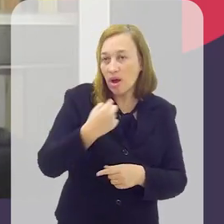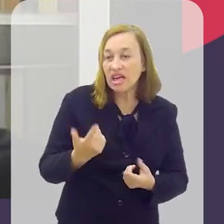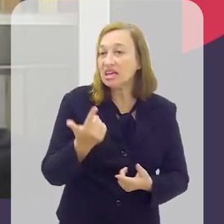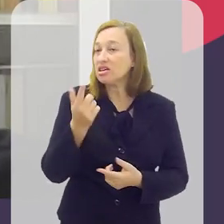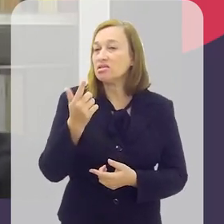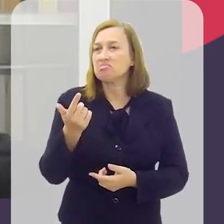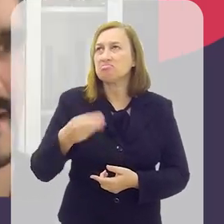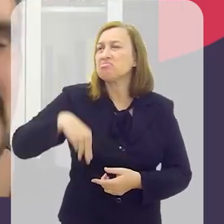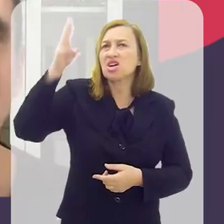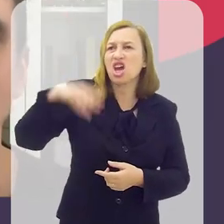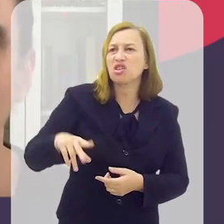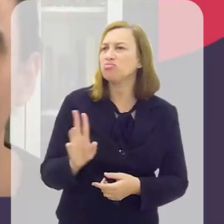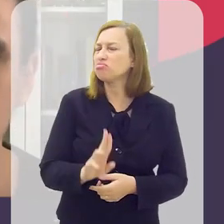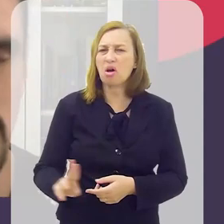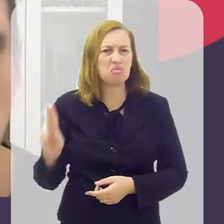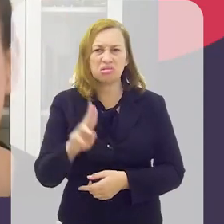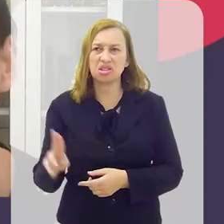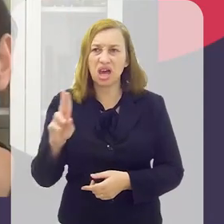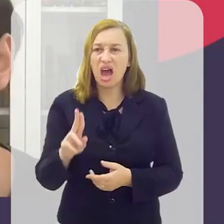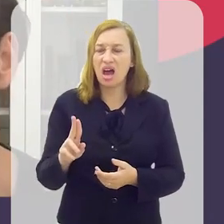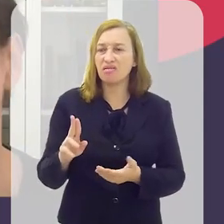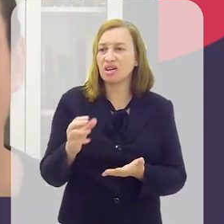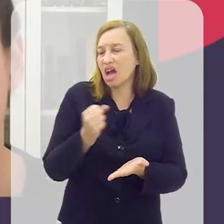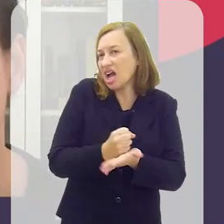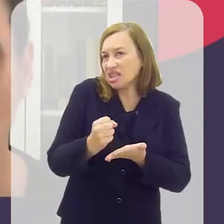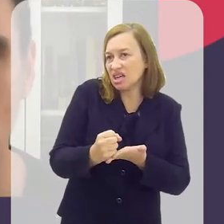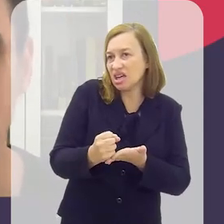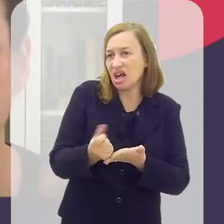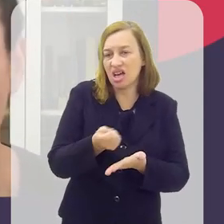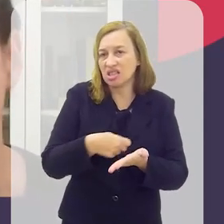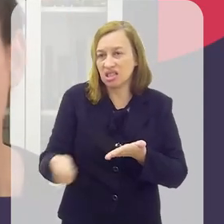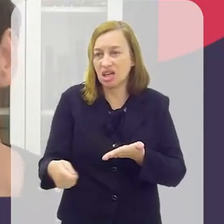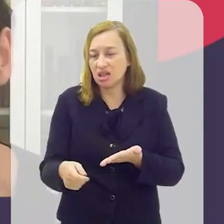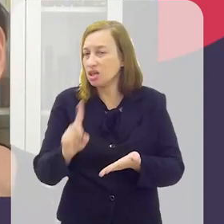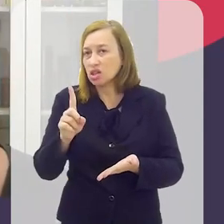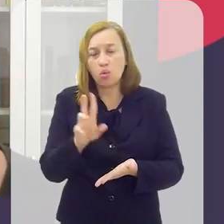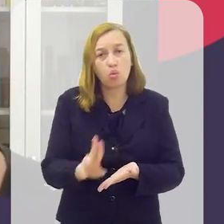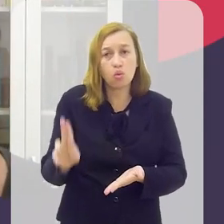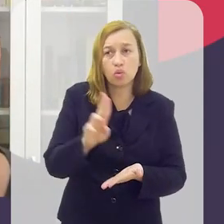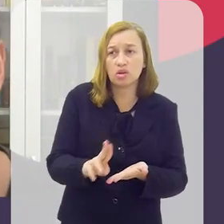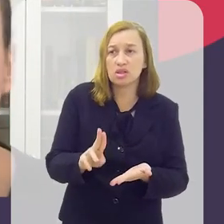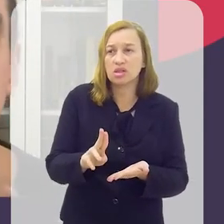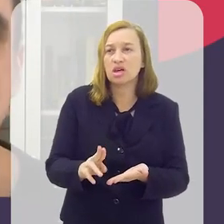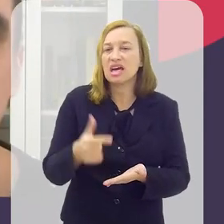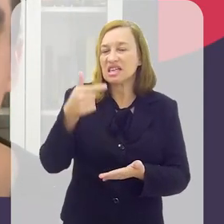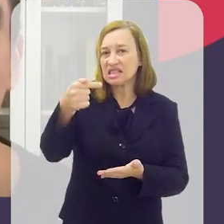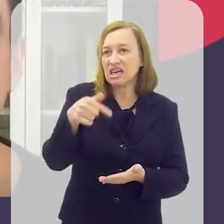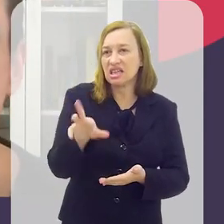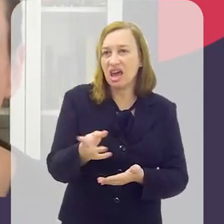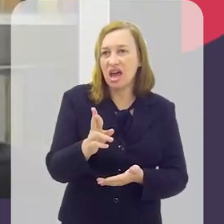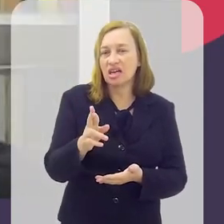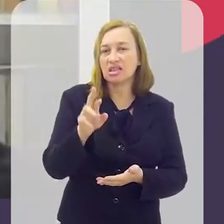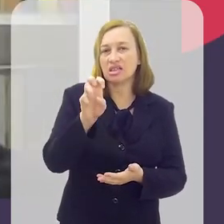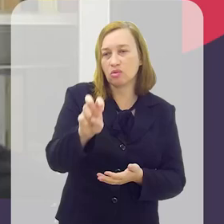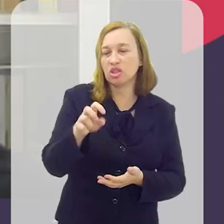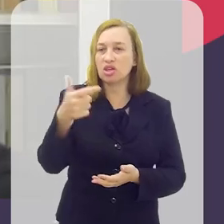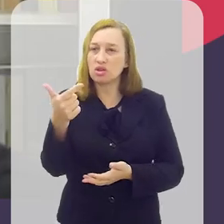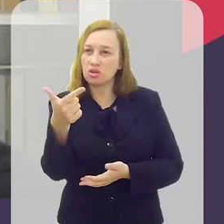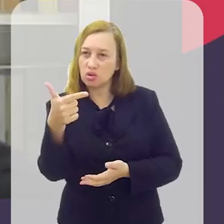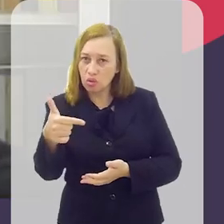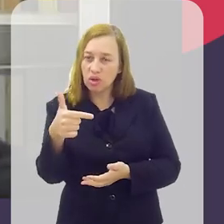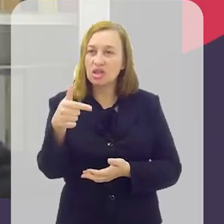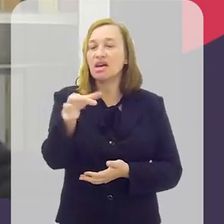entra quem é CLT, quem é totalmente freelancer, completamente informal, mas que não faz uso dos aplicativos, ficou com R$ 7,52.